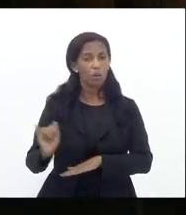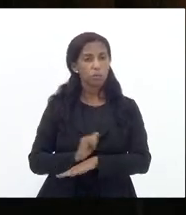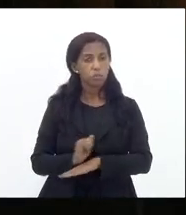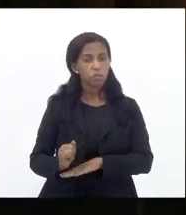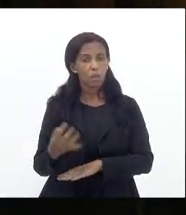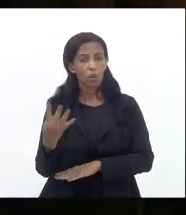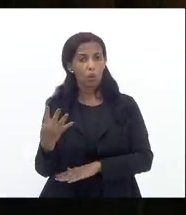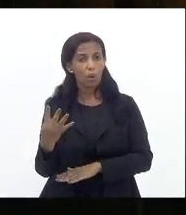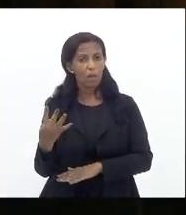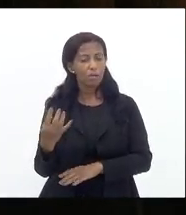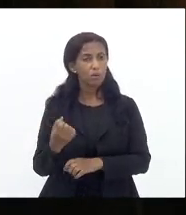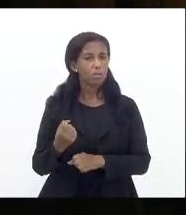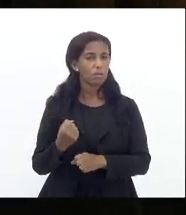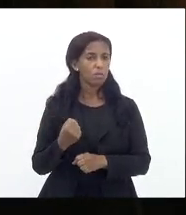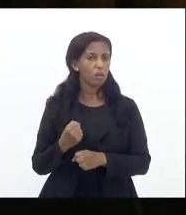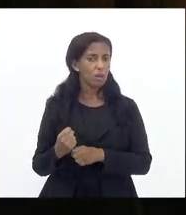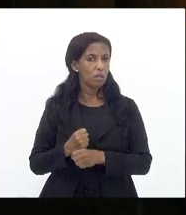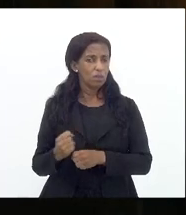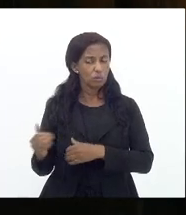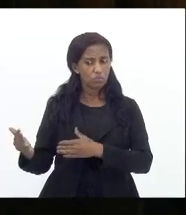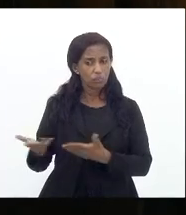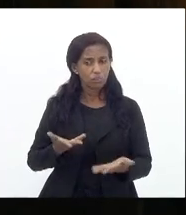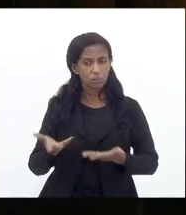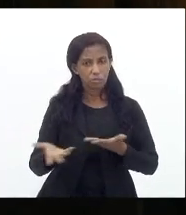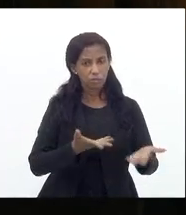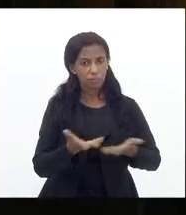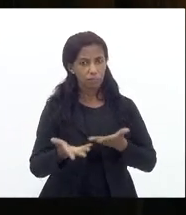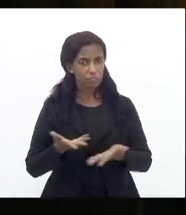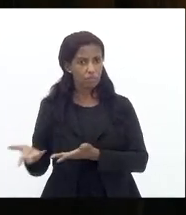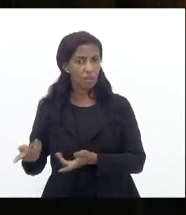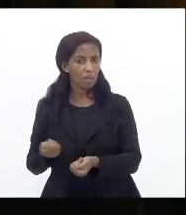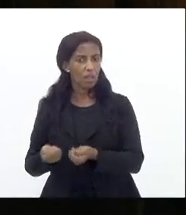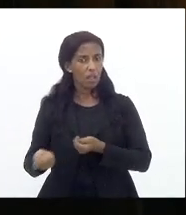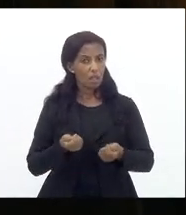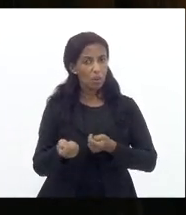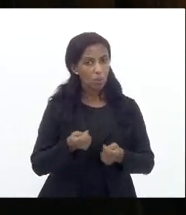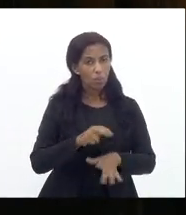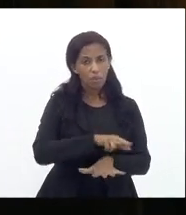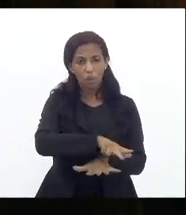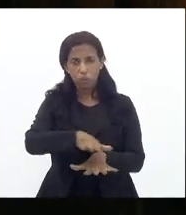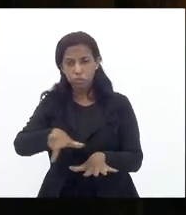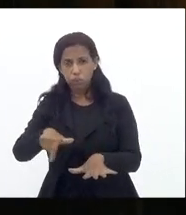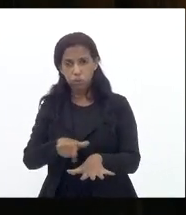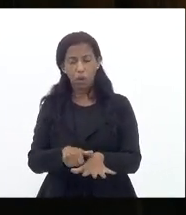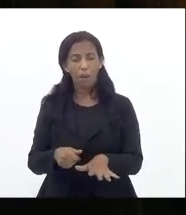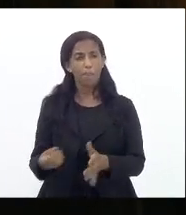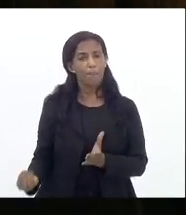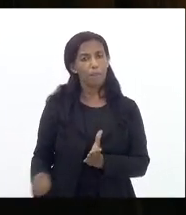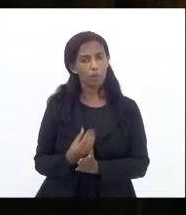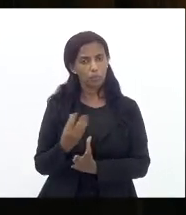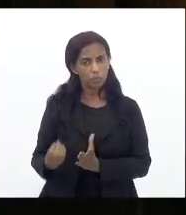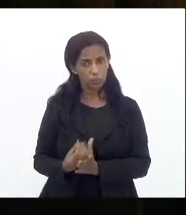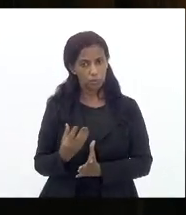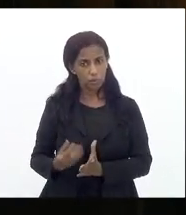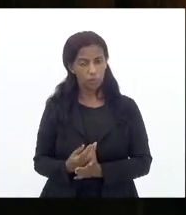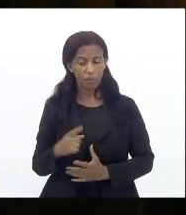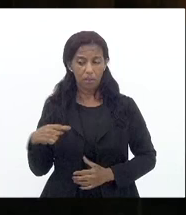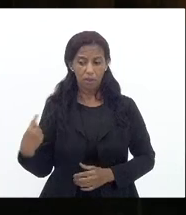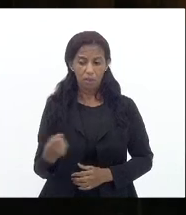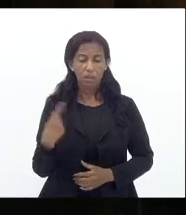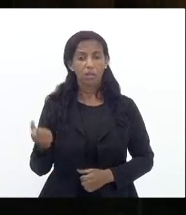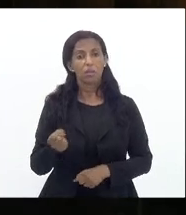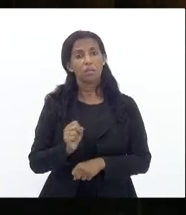quatro mãos ela está atrelada a economia do mar diversas cadeias produtivas e nós